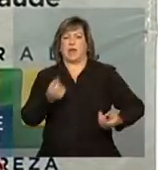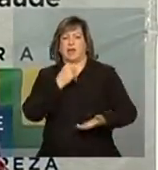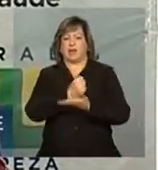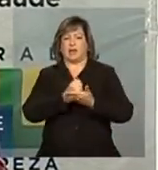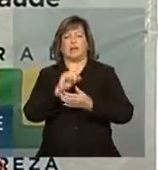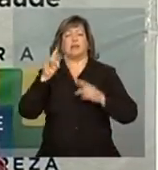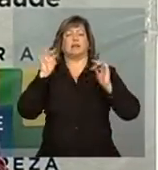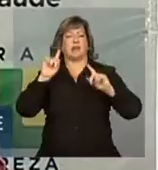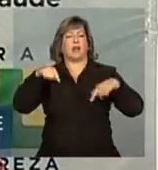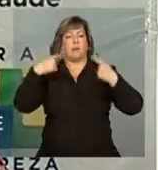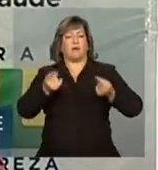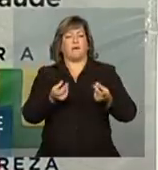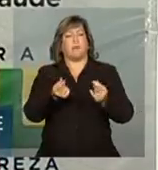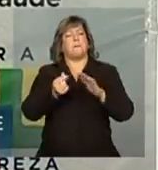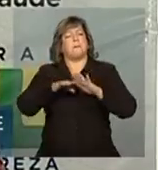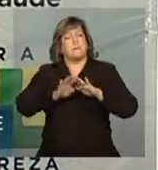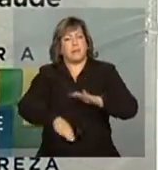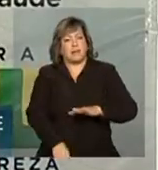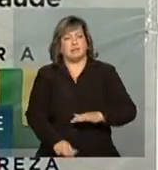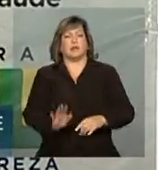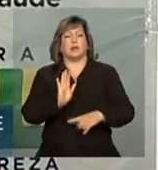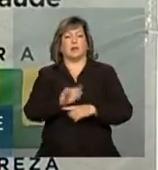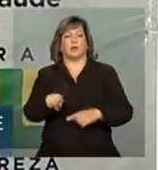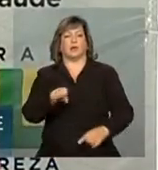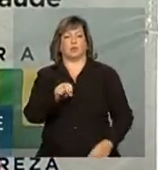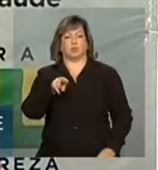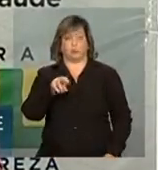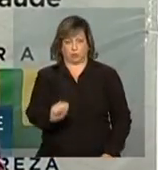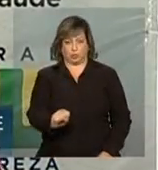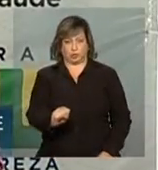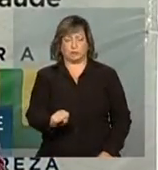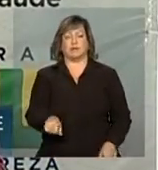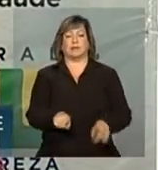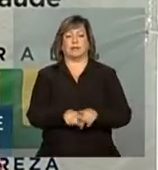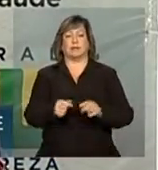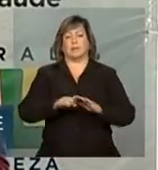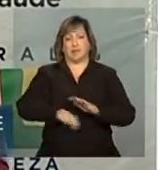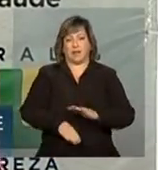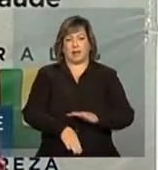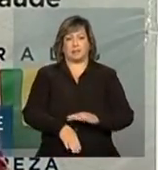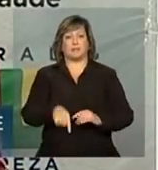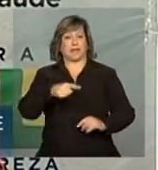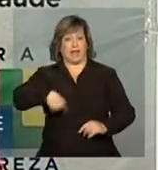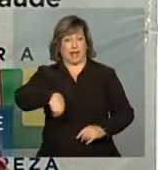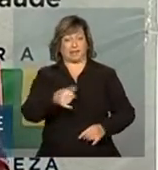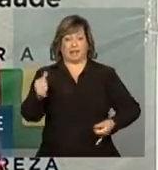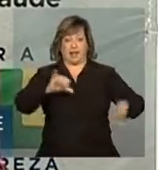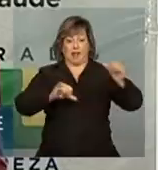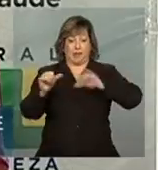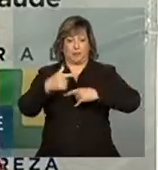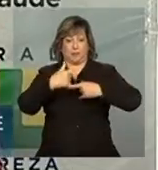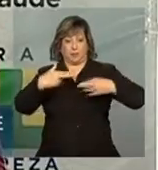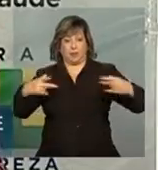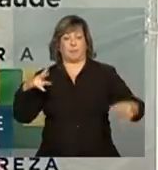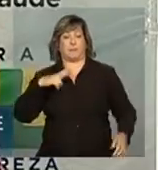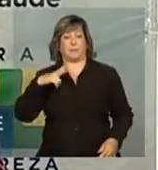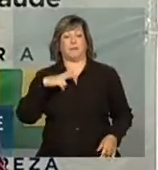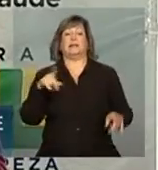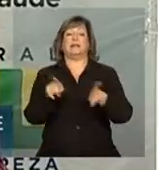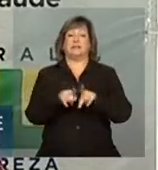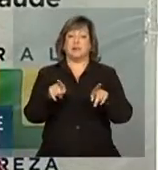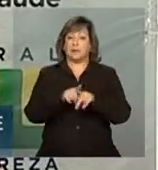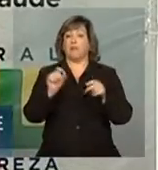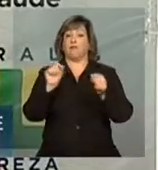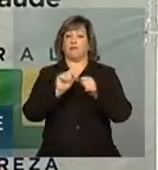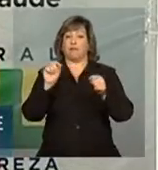vendidas a um preço menor ao sistema único de saúde, com menor custo. Esses laboratórios particulares também fazem